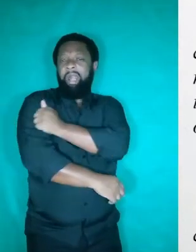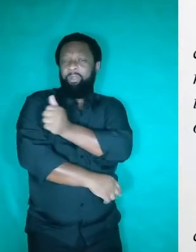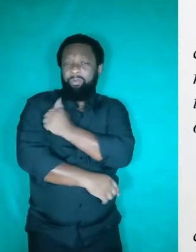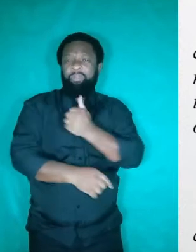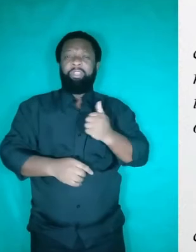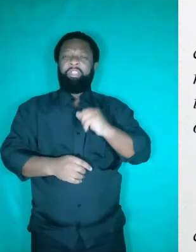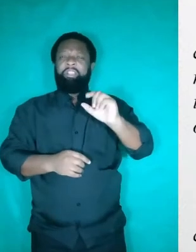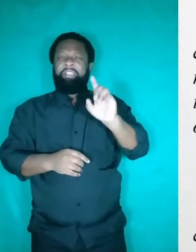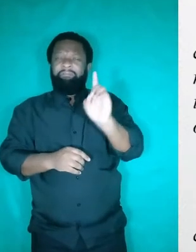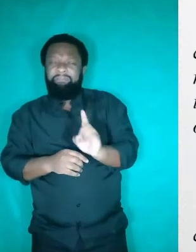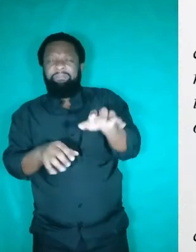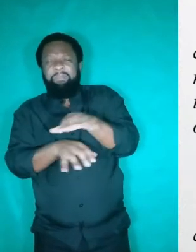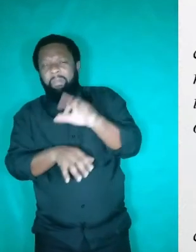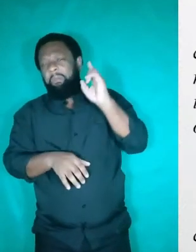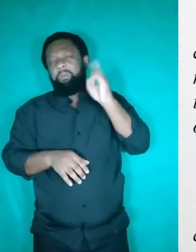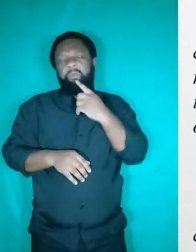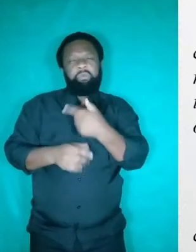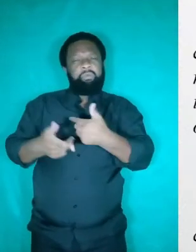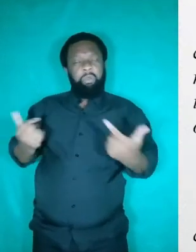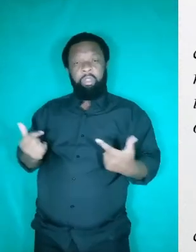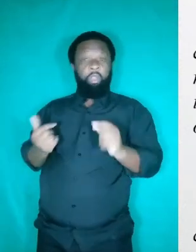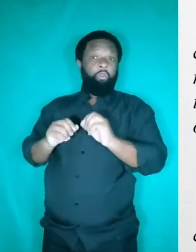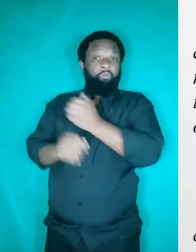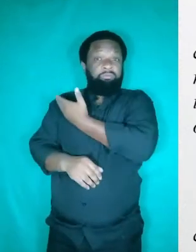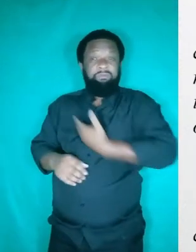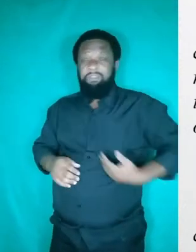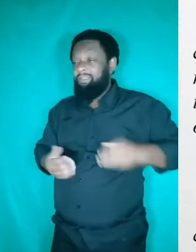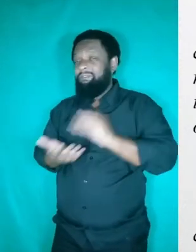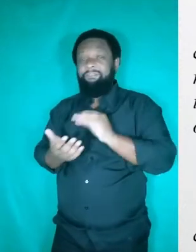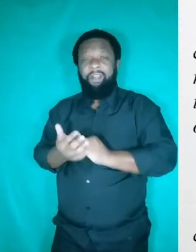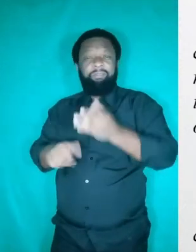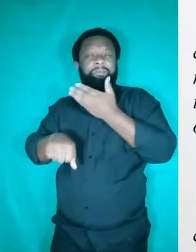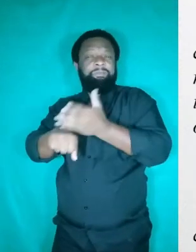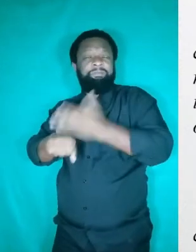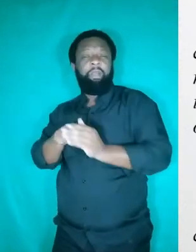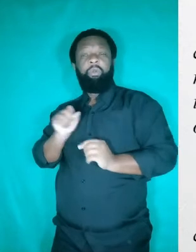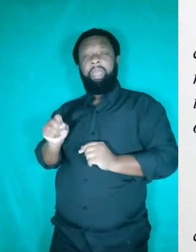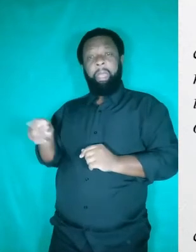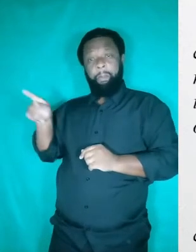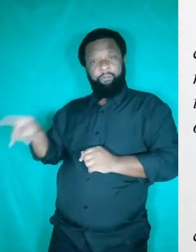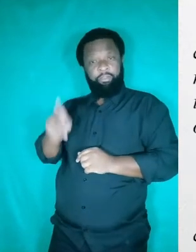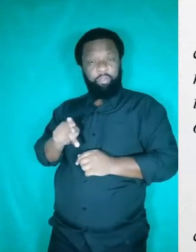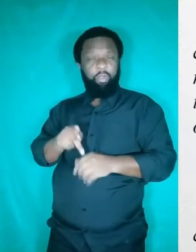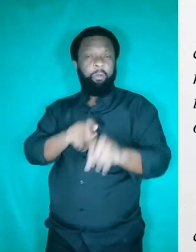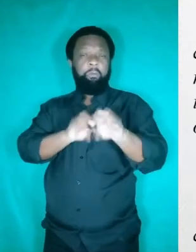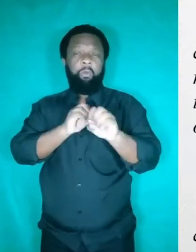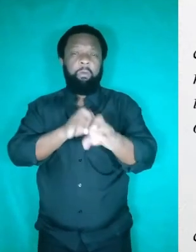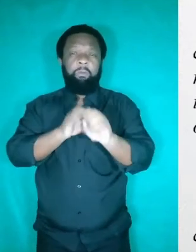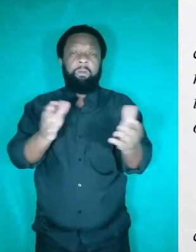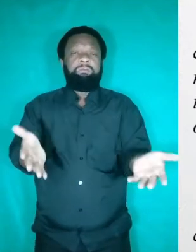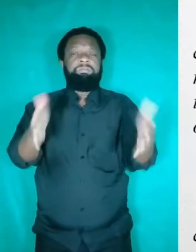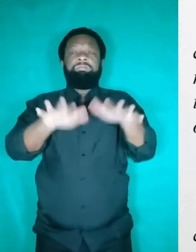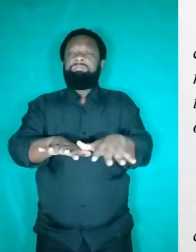brasileiro não oferece capacitação profissional para que os professores possam oferecer uma educação inclusiva de qualidade.